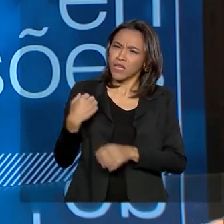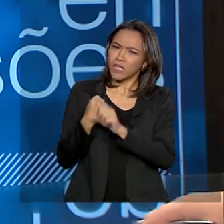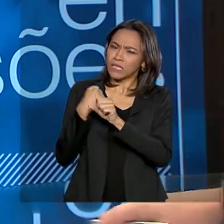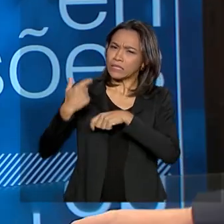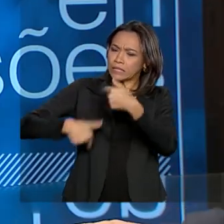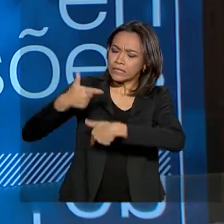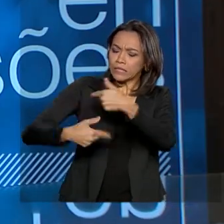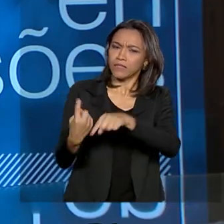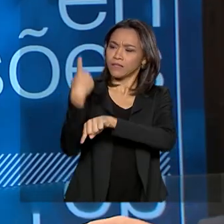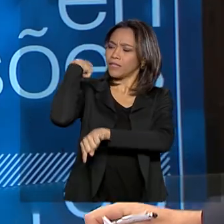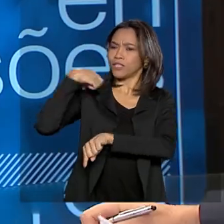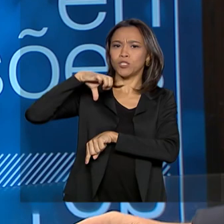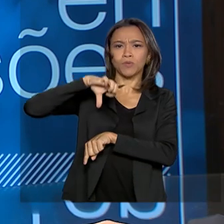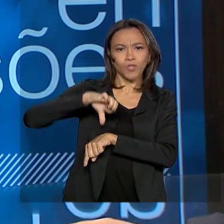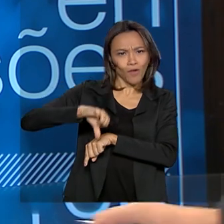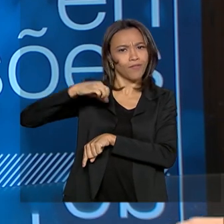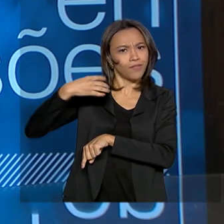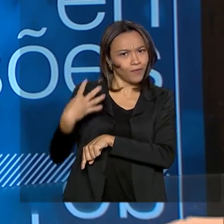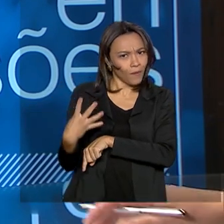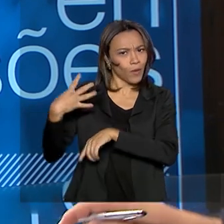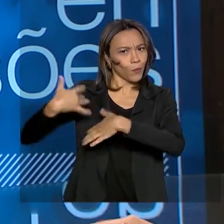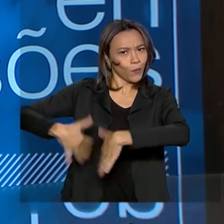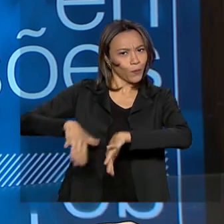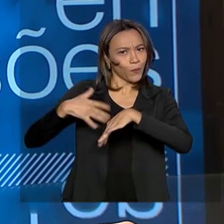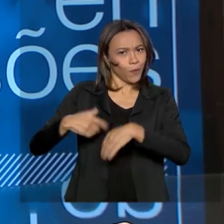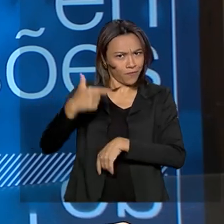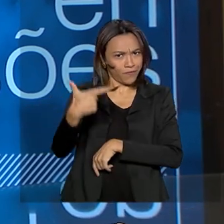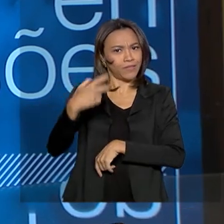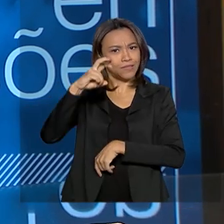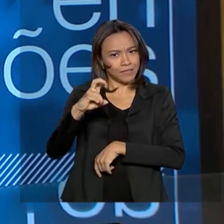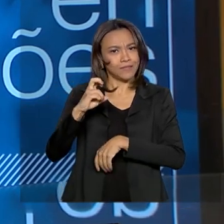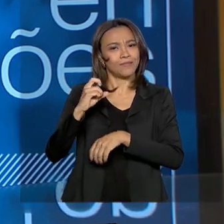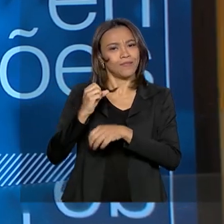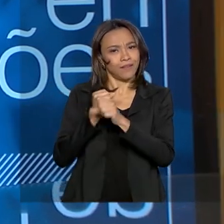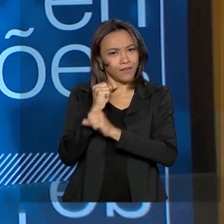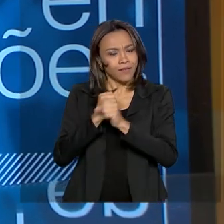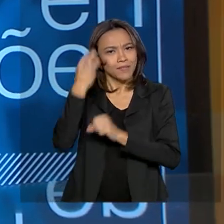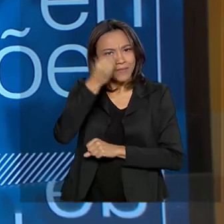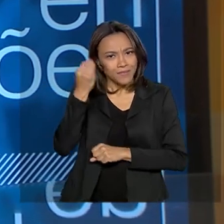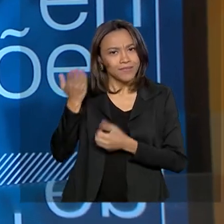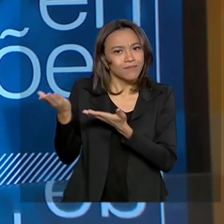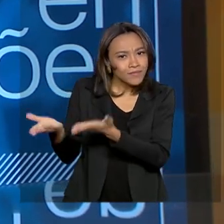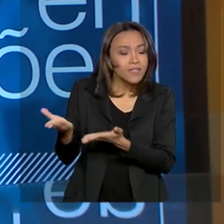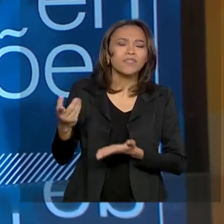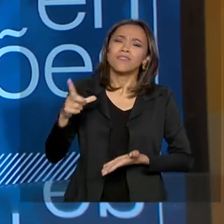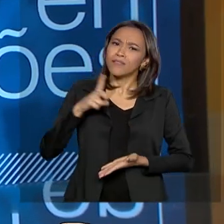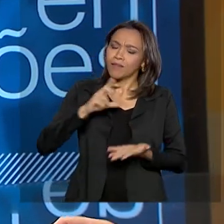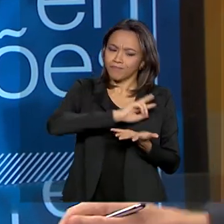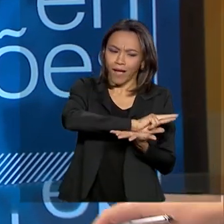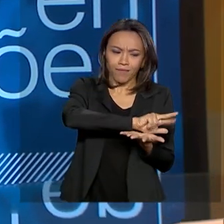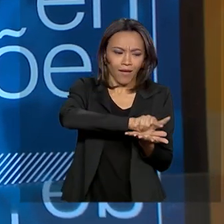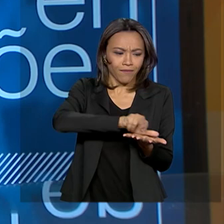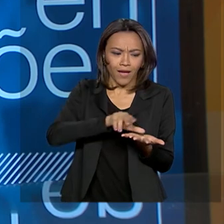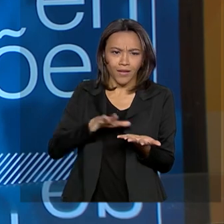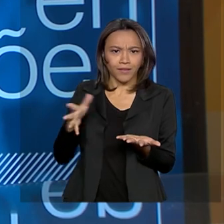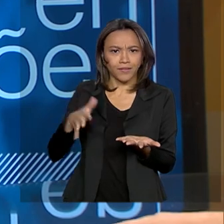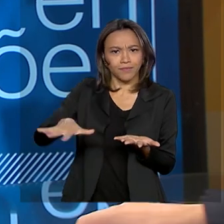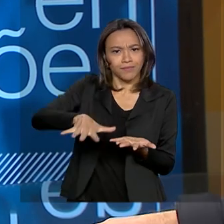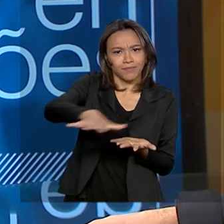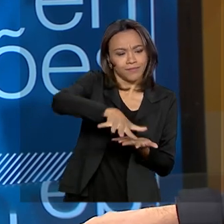1994, né? Já está completando 25 anos de corporação e deve ter passado por várias áreas,